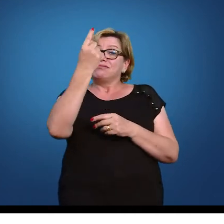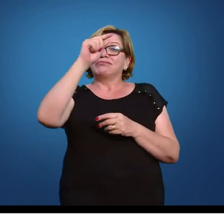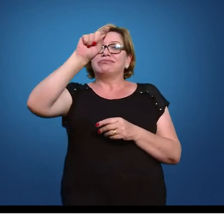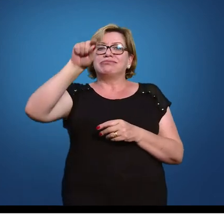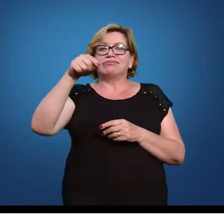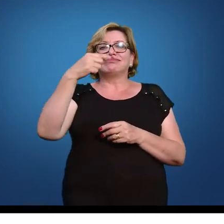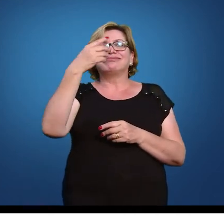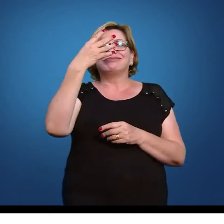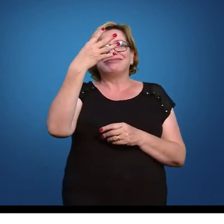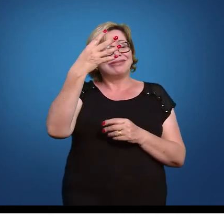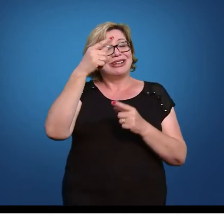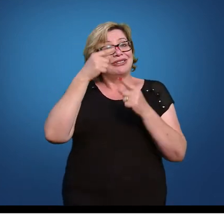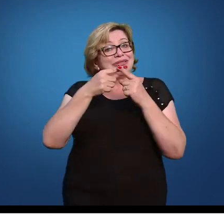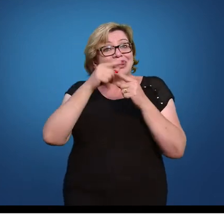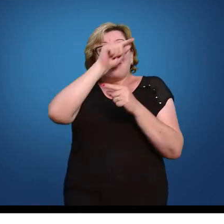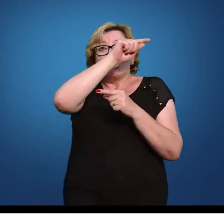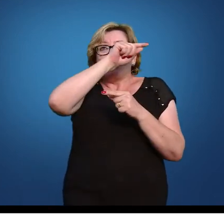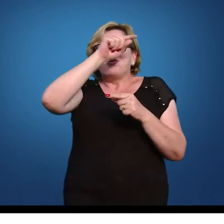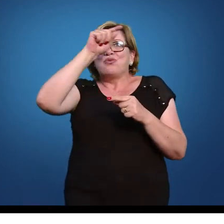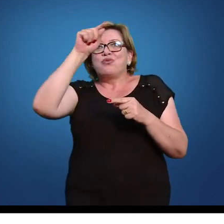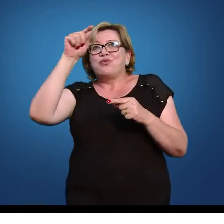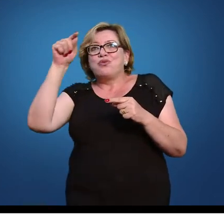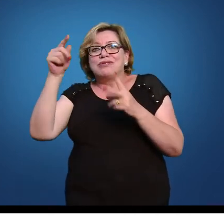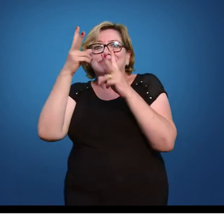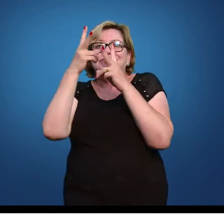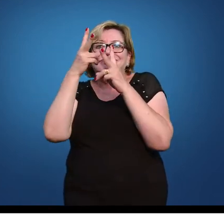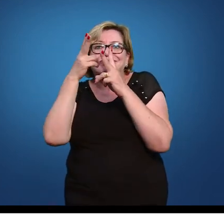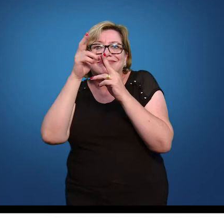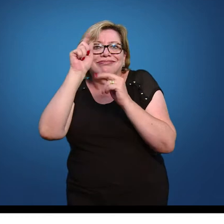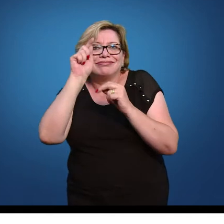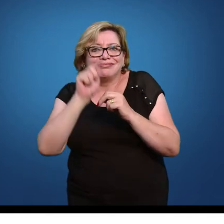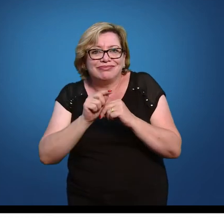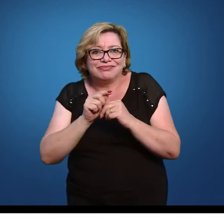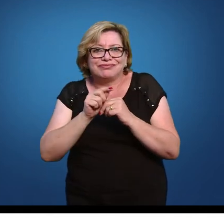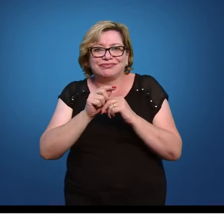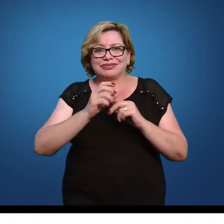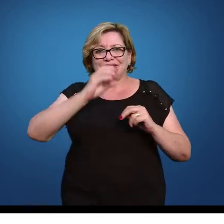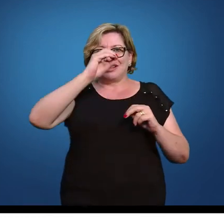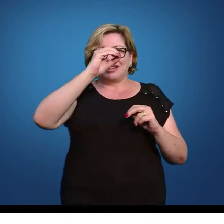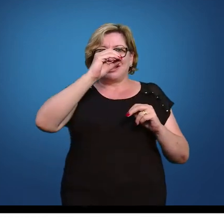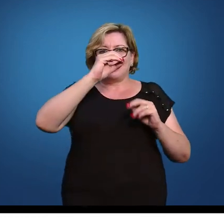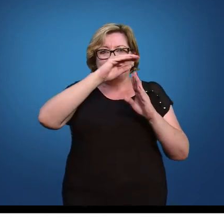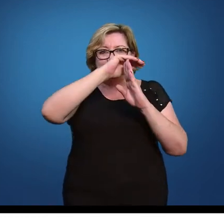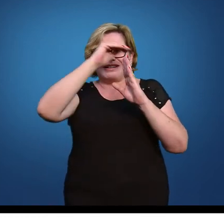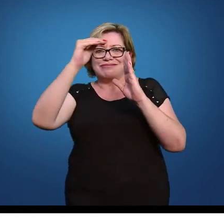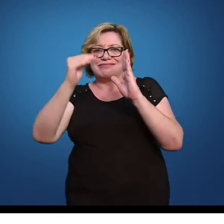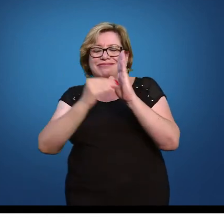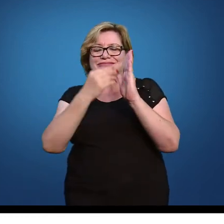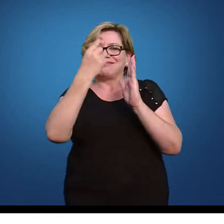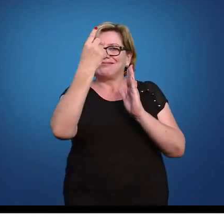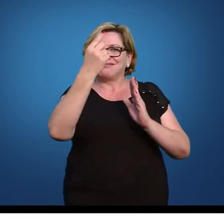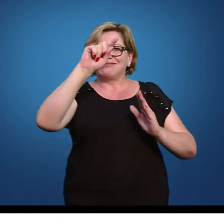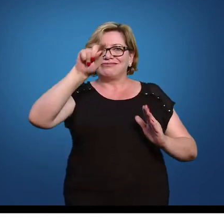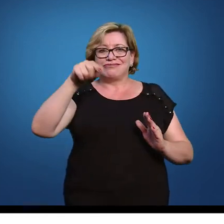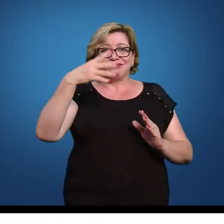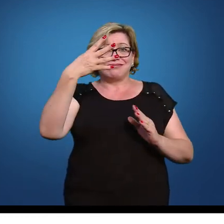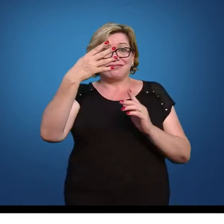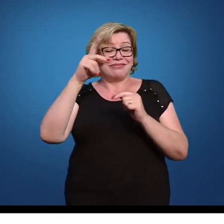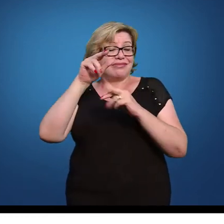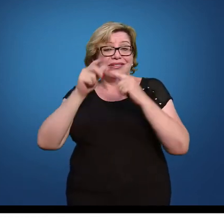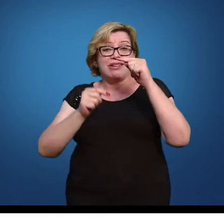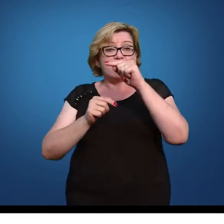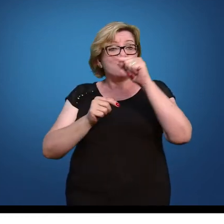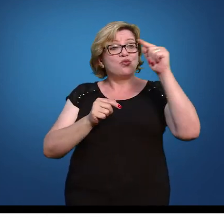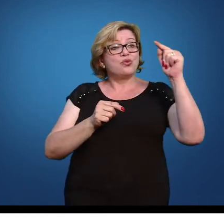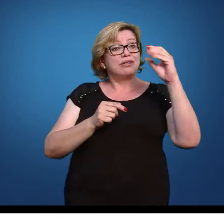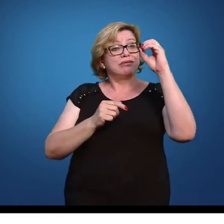lembre-se que a curva é simétrica então a área do 0 a 1,4 é exatamente a mesma do 0 a